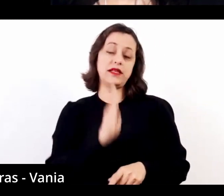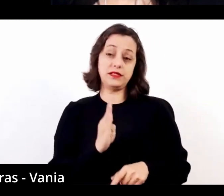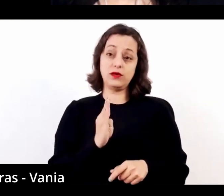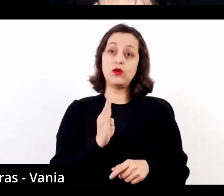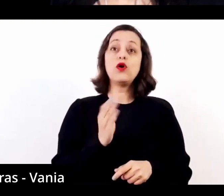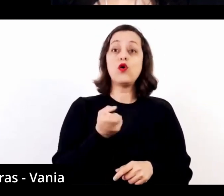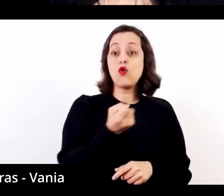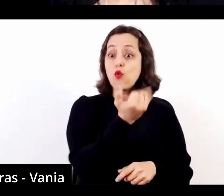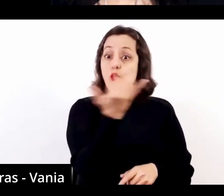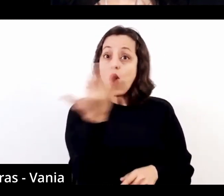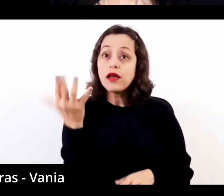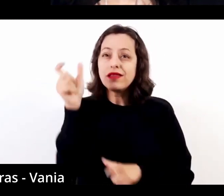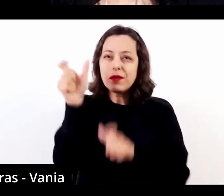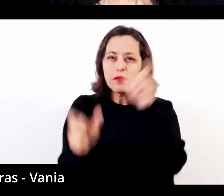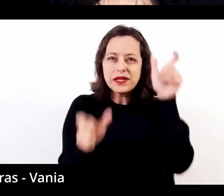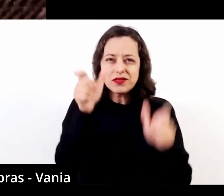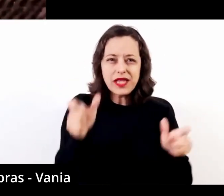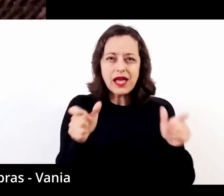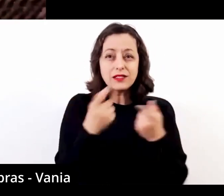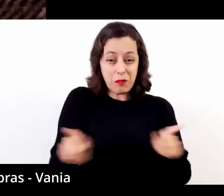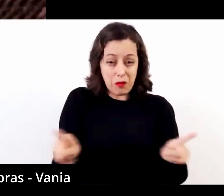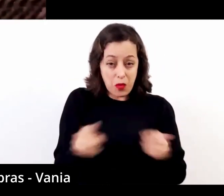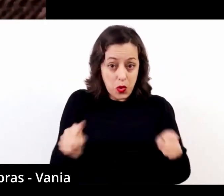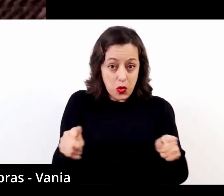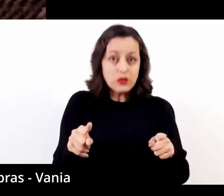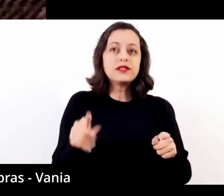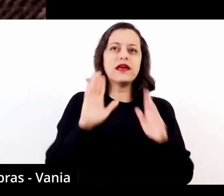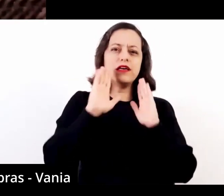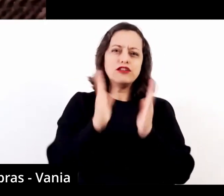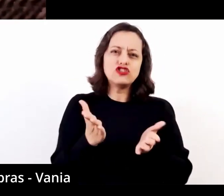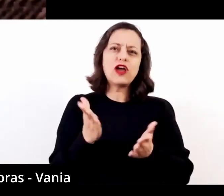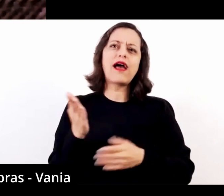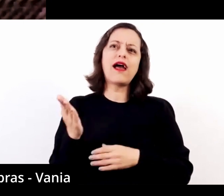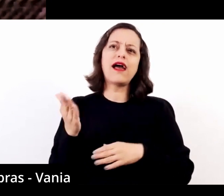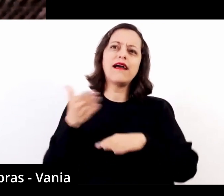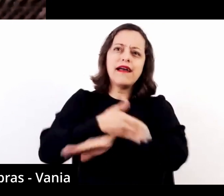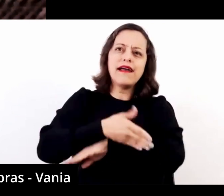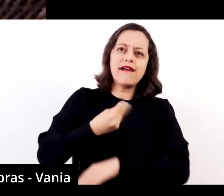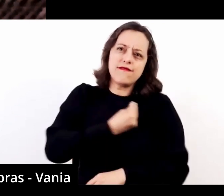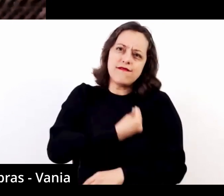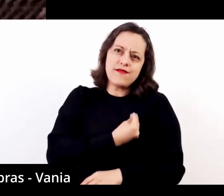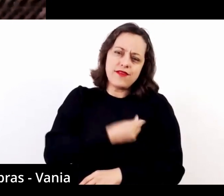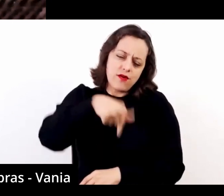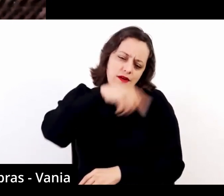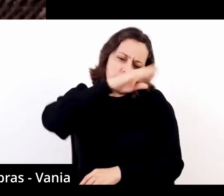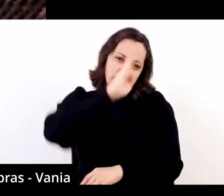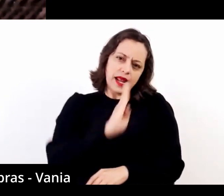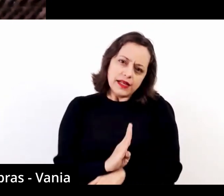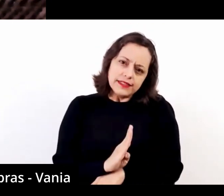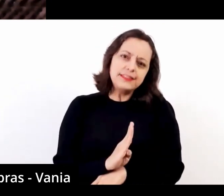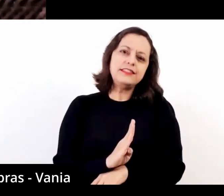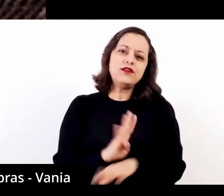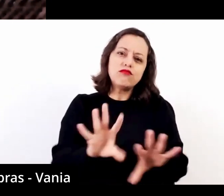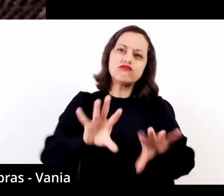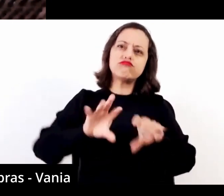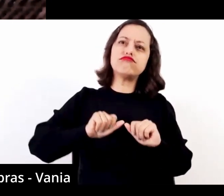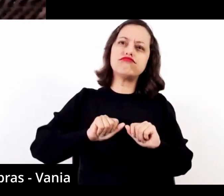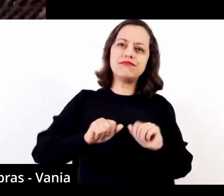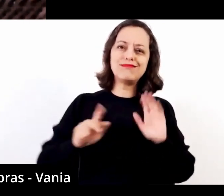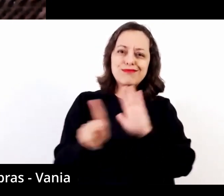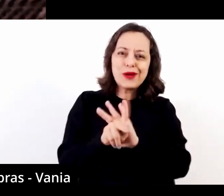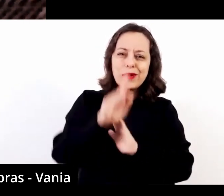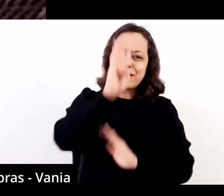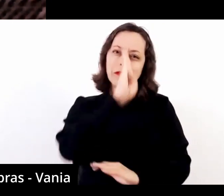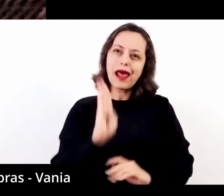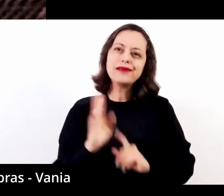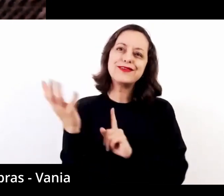personagens que o Carlo irá tocar passaram pelo Brasil, tiveram anos de vida, de permanência no Brasil e